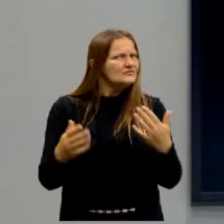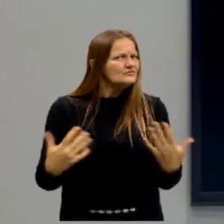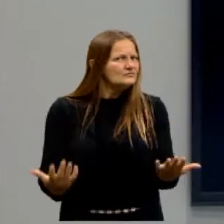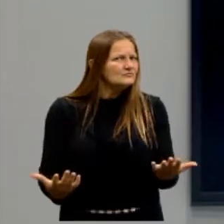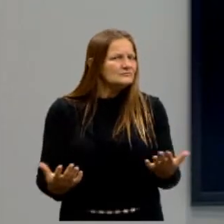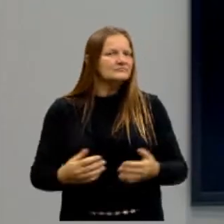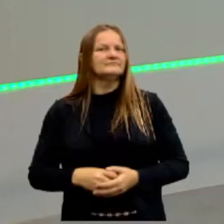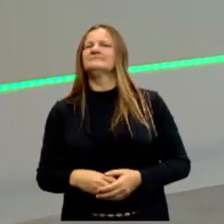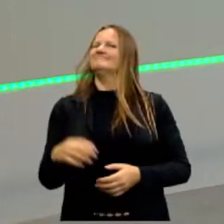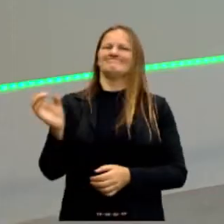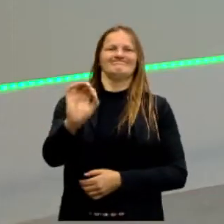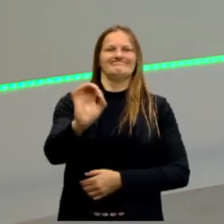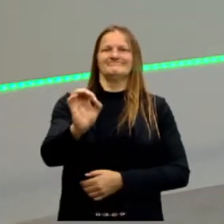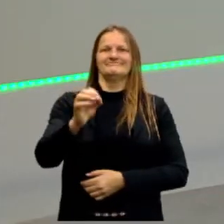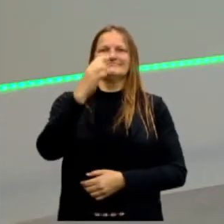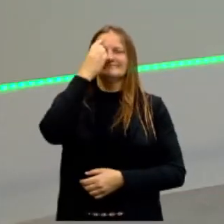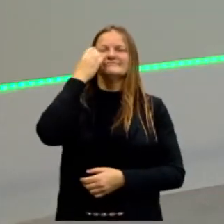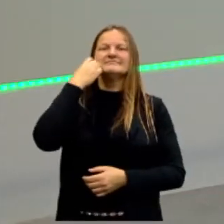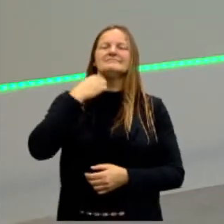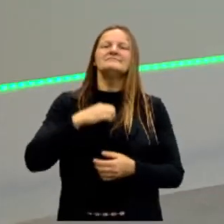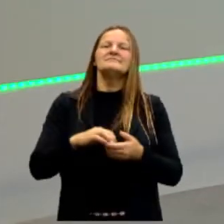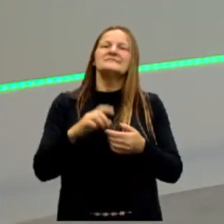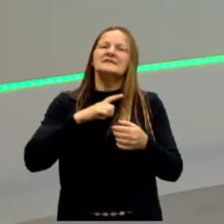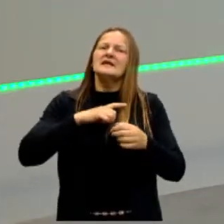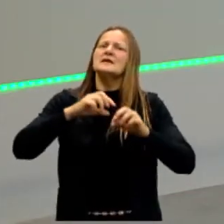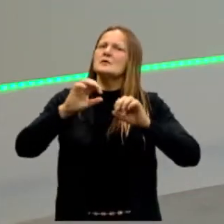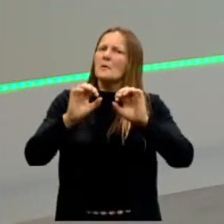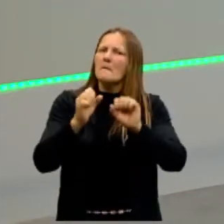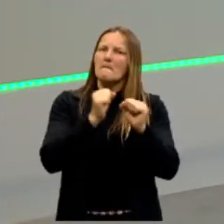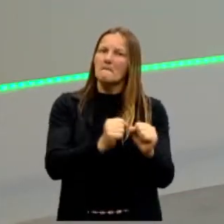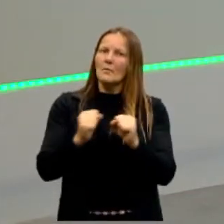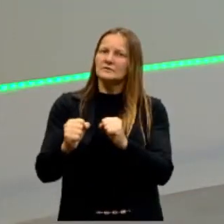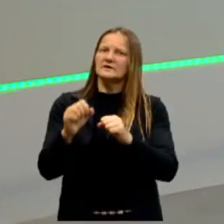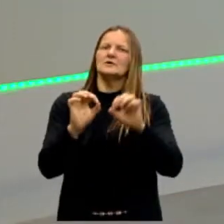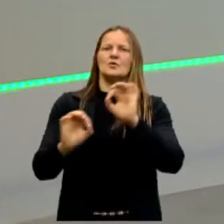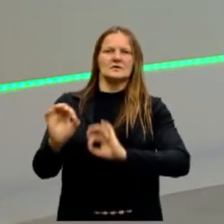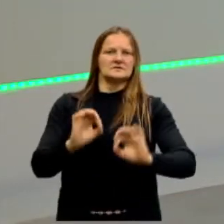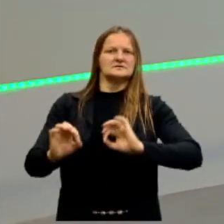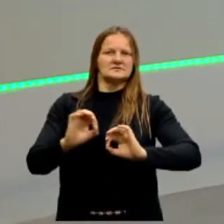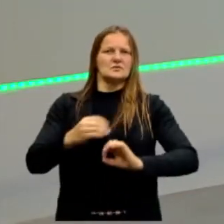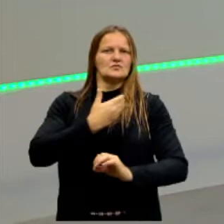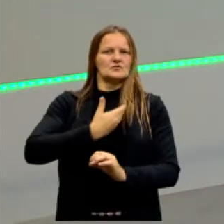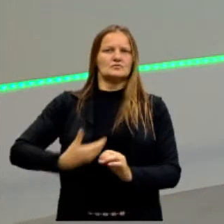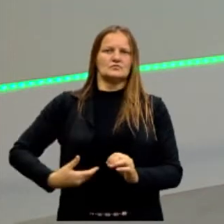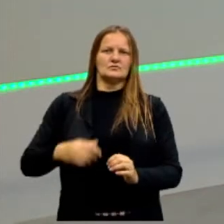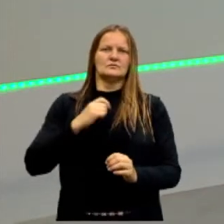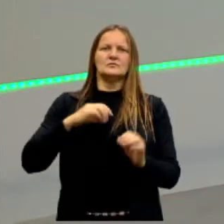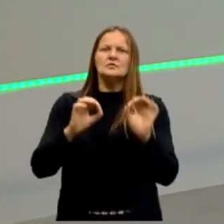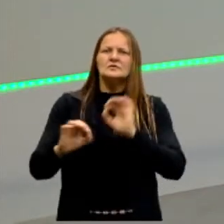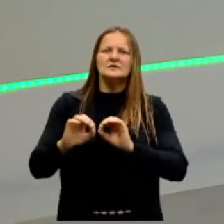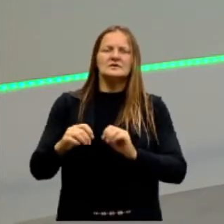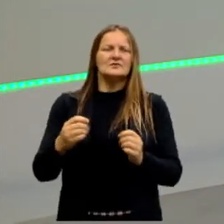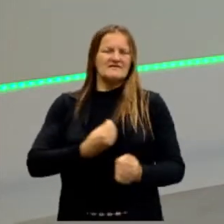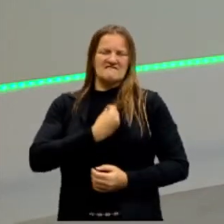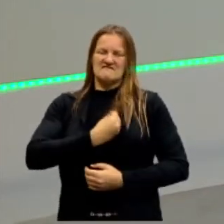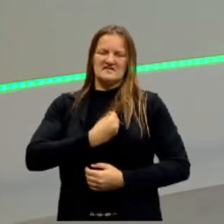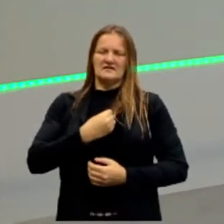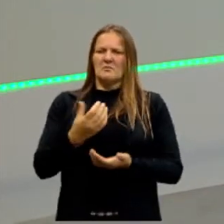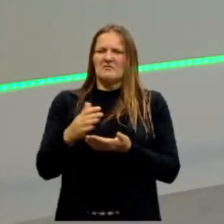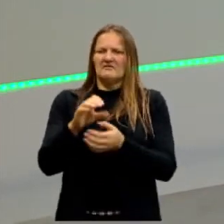Não, não é? Tem como. Tem que ter um poder organizado. Tem que ter um governo organizado. Não dá para viver assim,